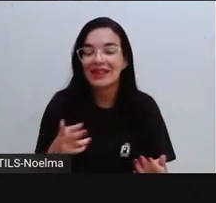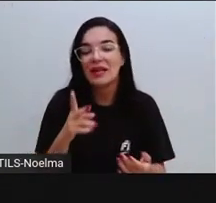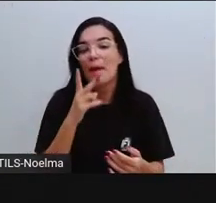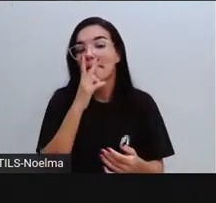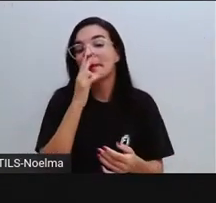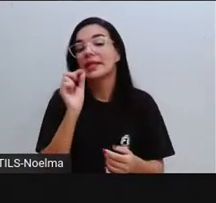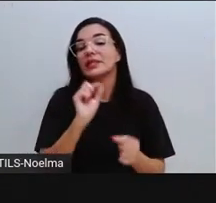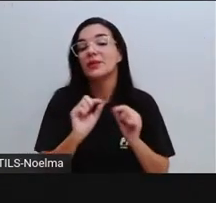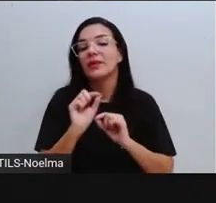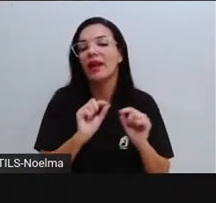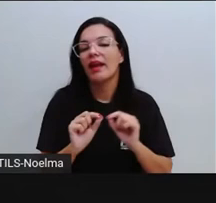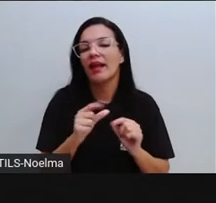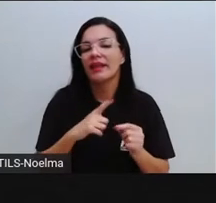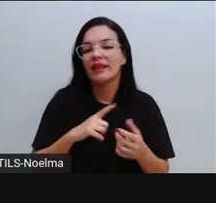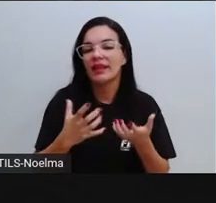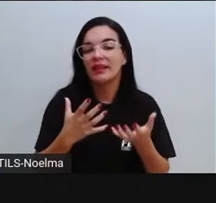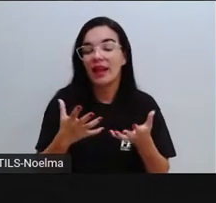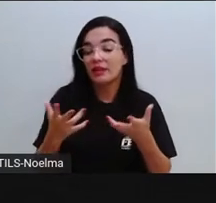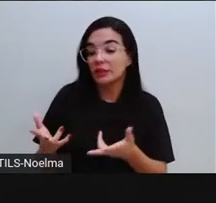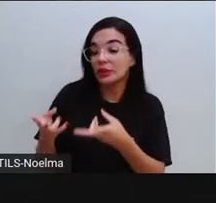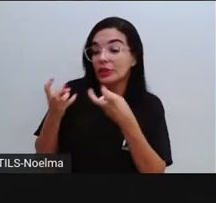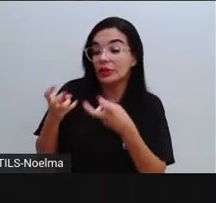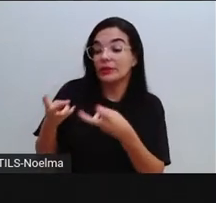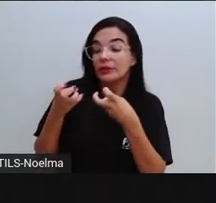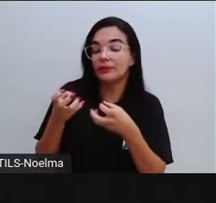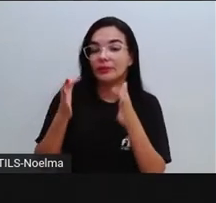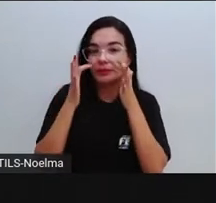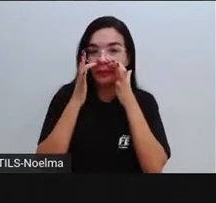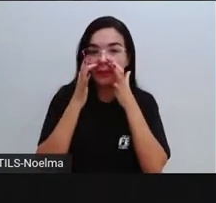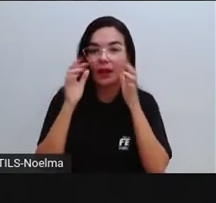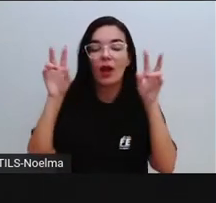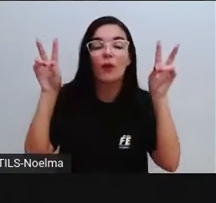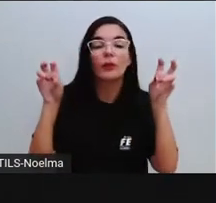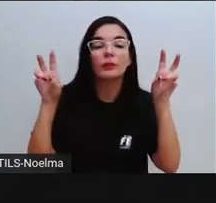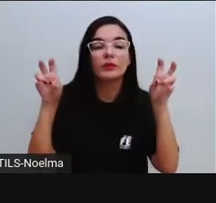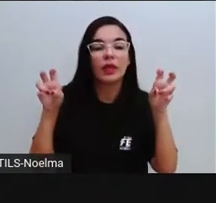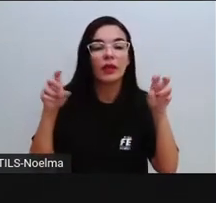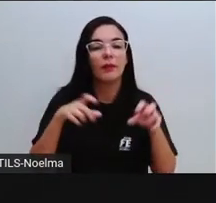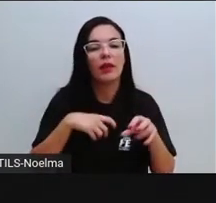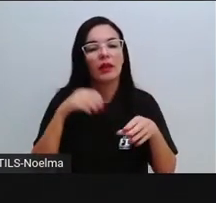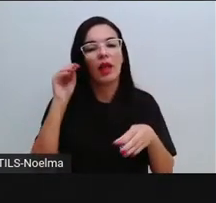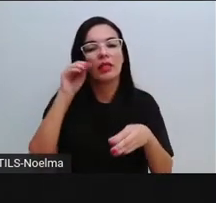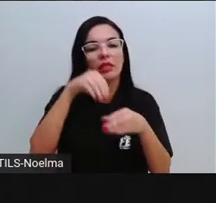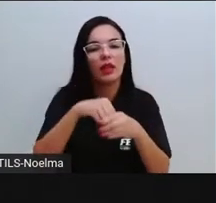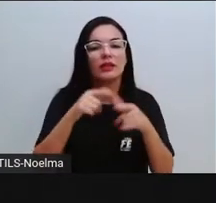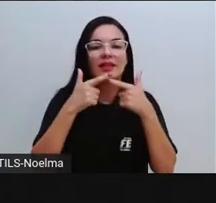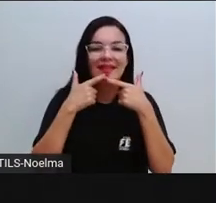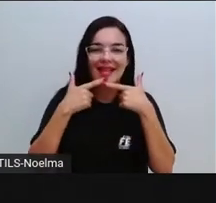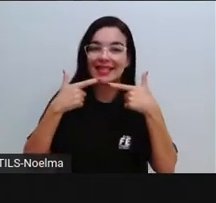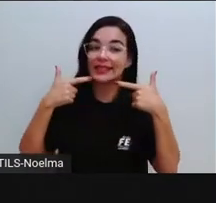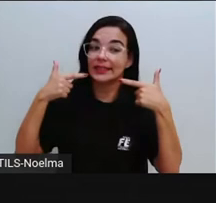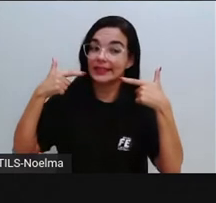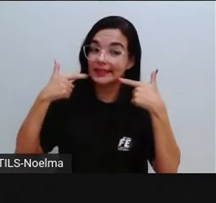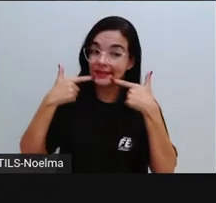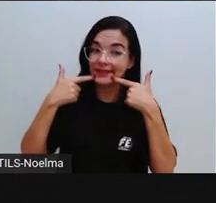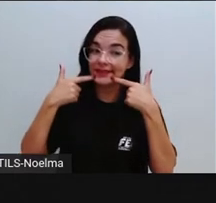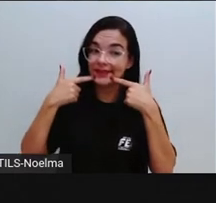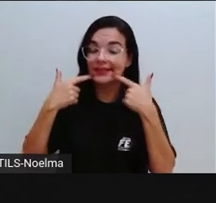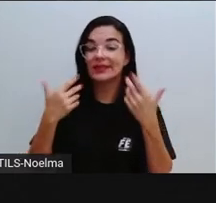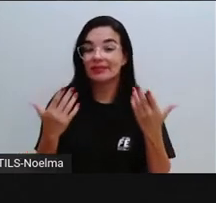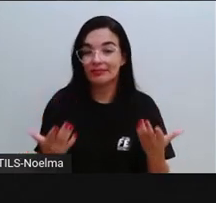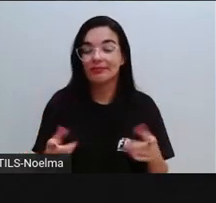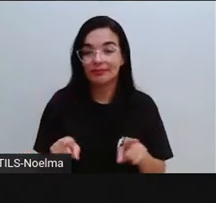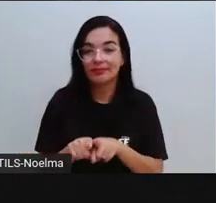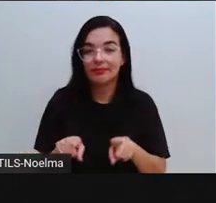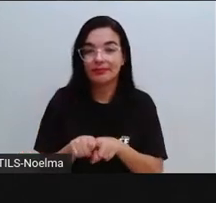querendo, né? Chamar atenção em relação a um tema. E dentro da charge tem aquele senso de humor,